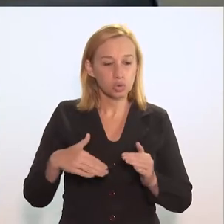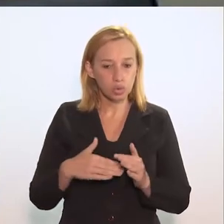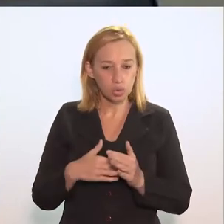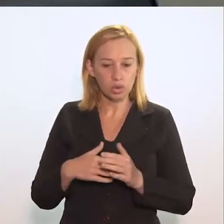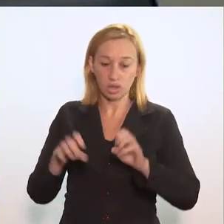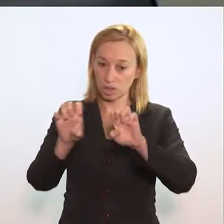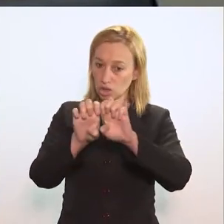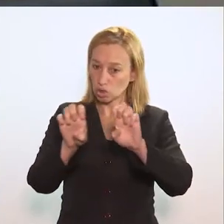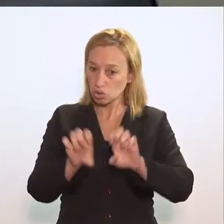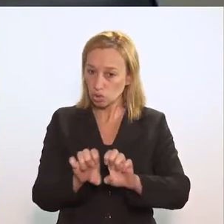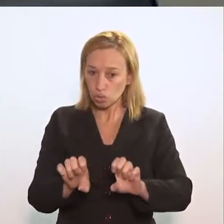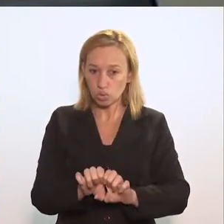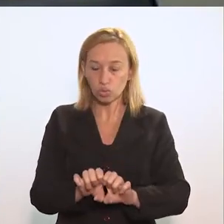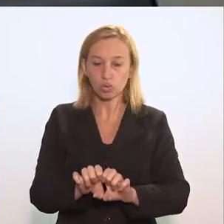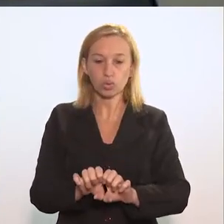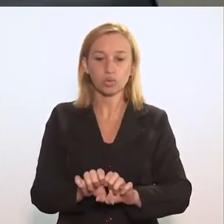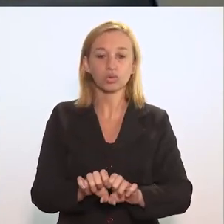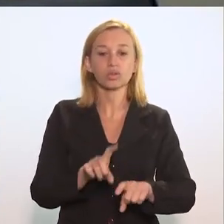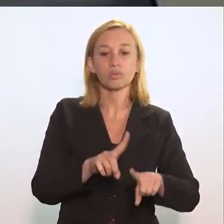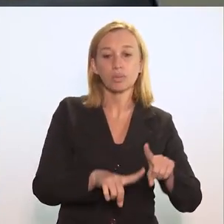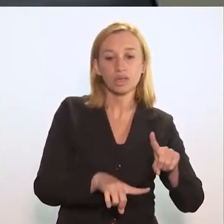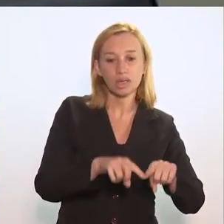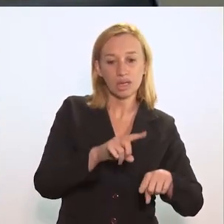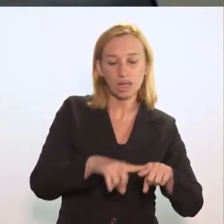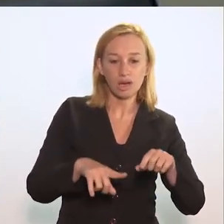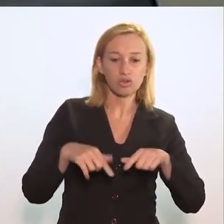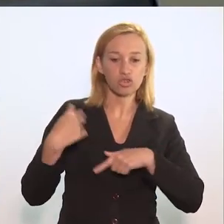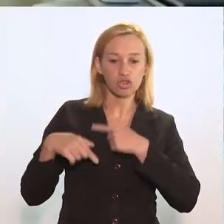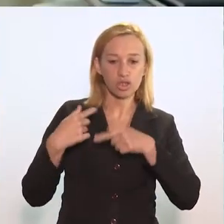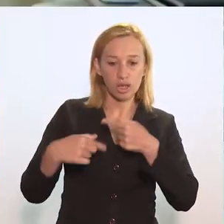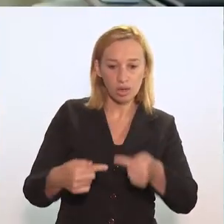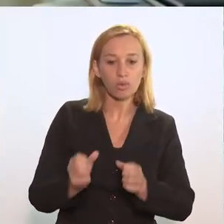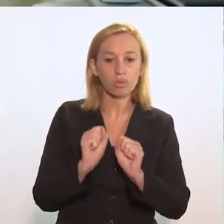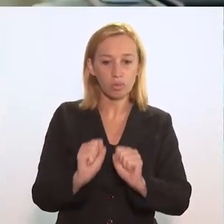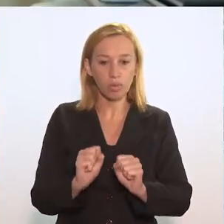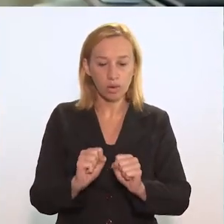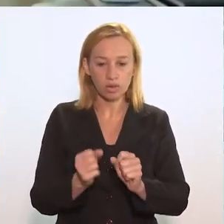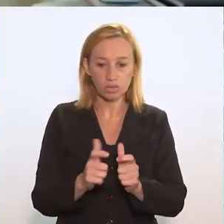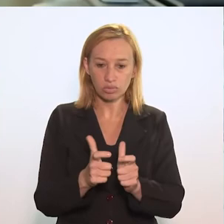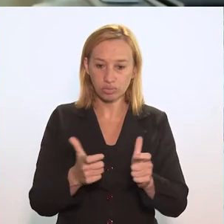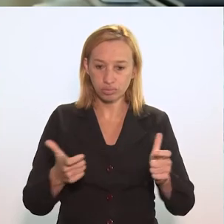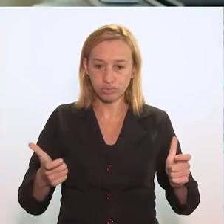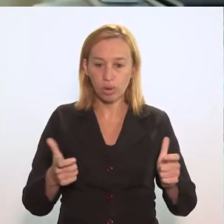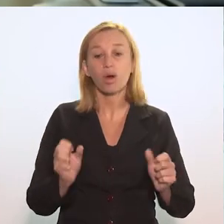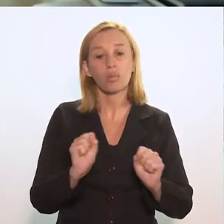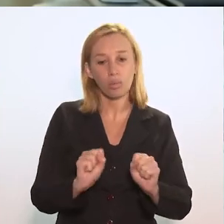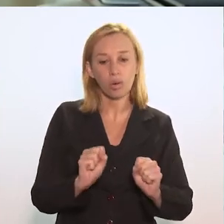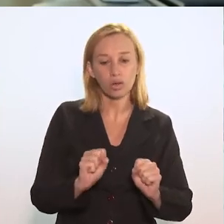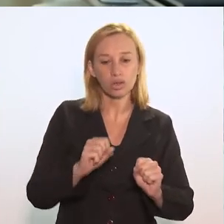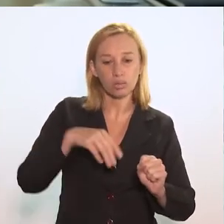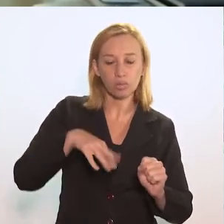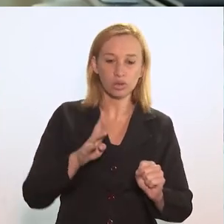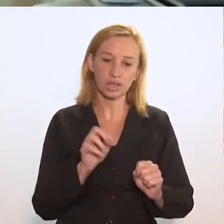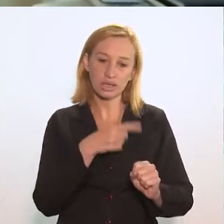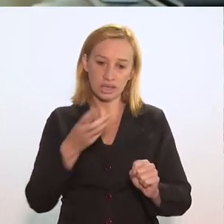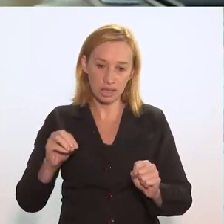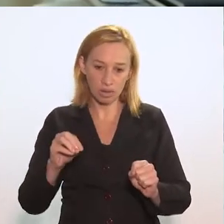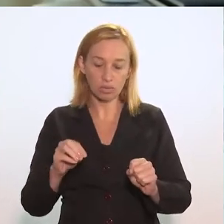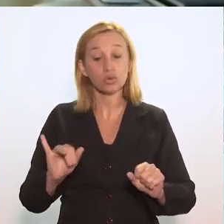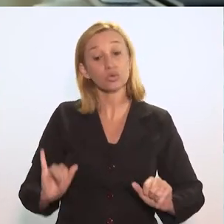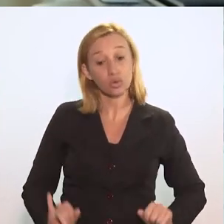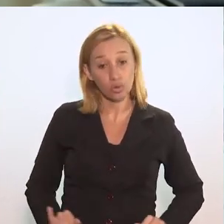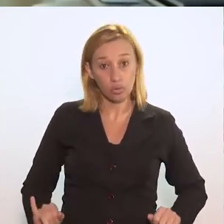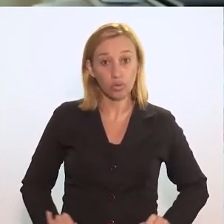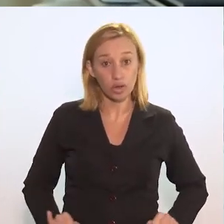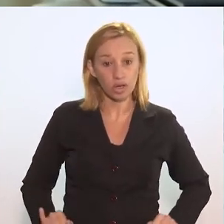tuberculose. Todas as estruturas que têm material genético, elas podem evoluir, podem sofrer mutações,